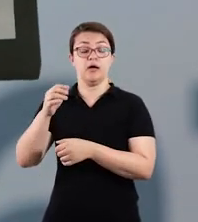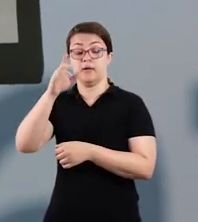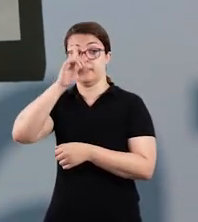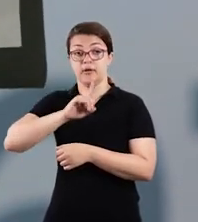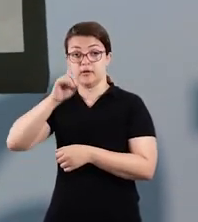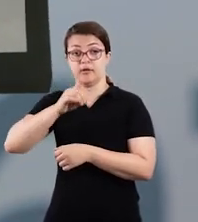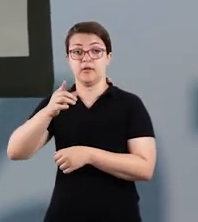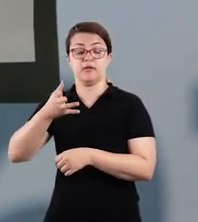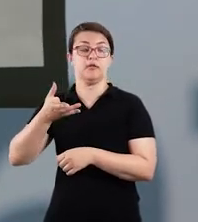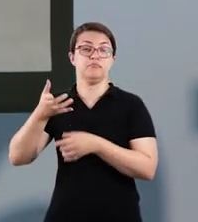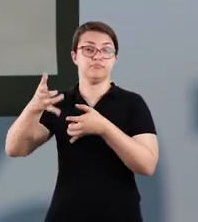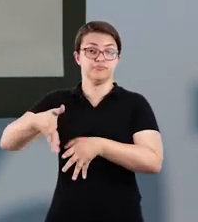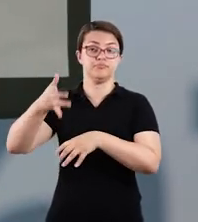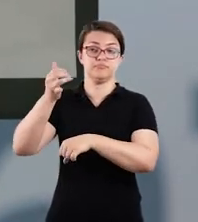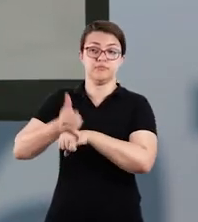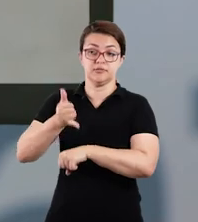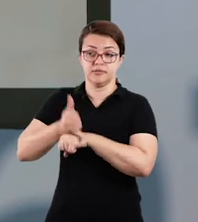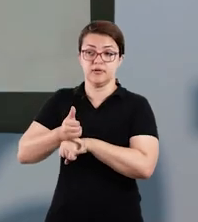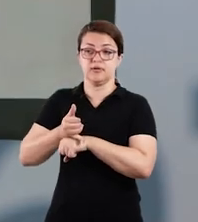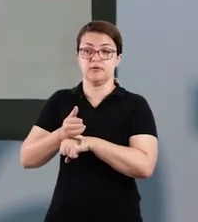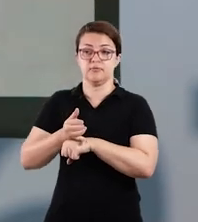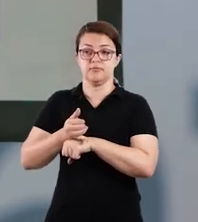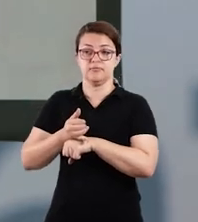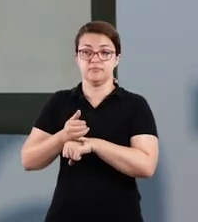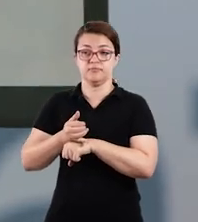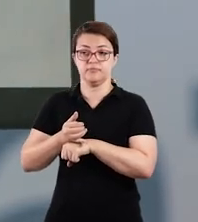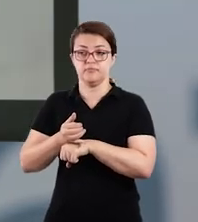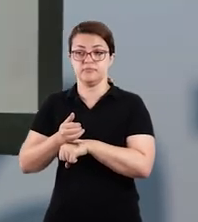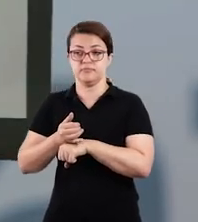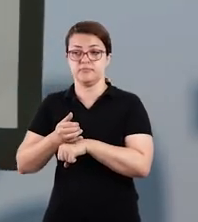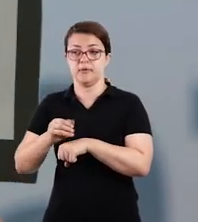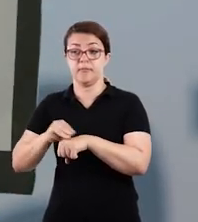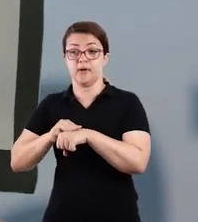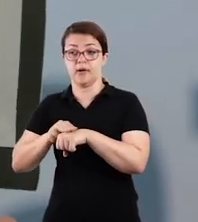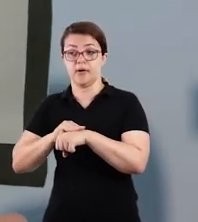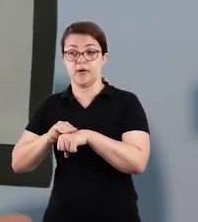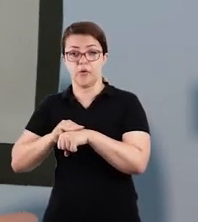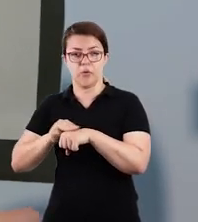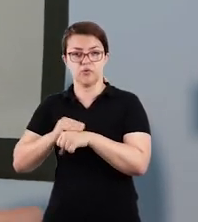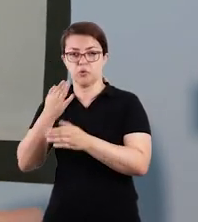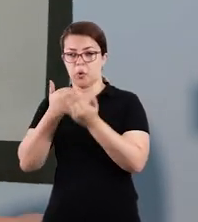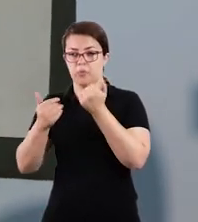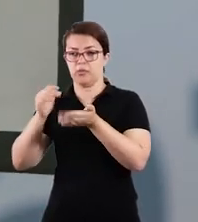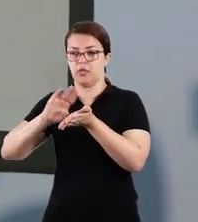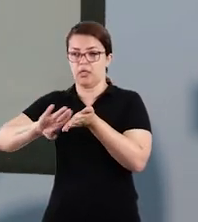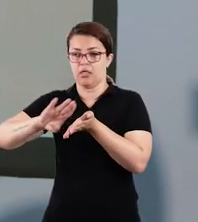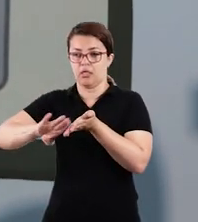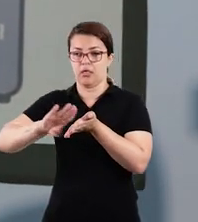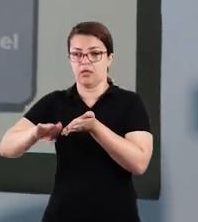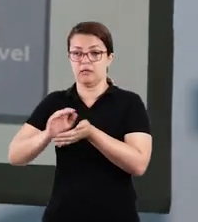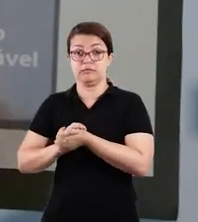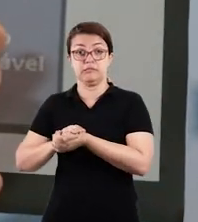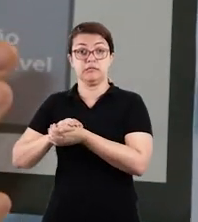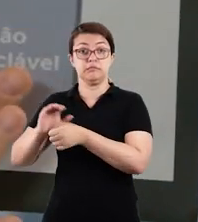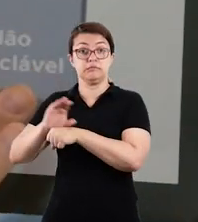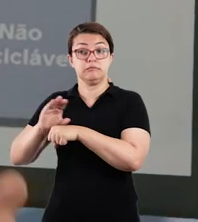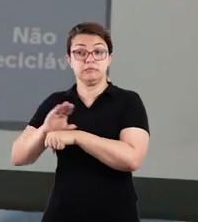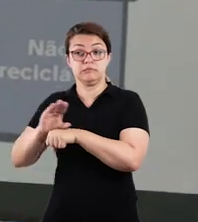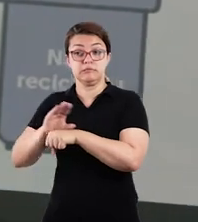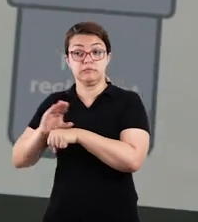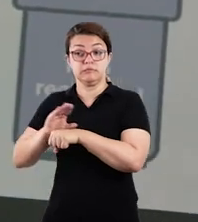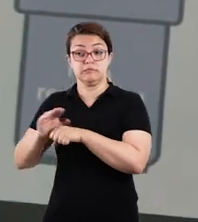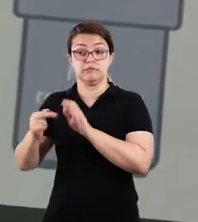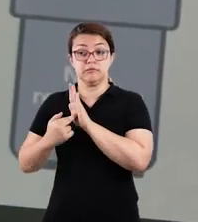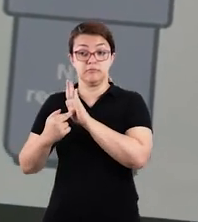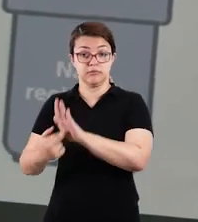A marrom é do orgânico, ou seja, restos de comida, né? E a cinza é a não reciclável. A